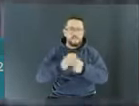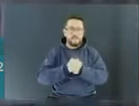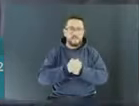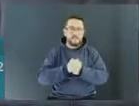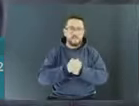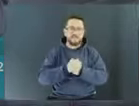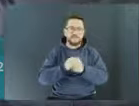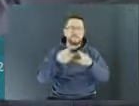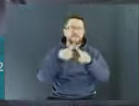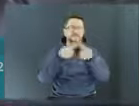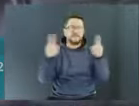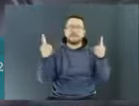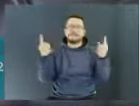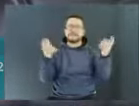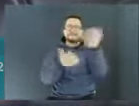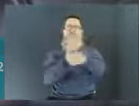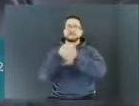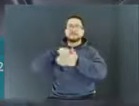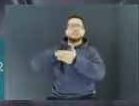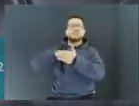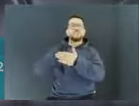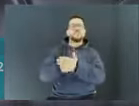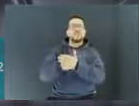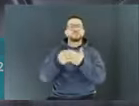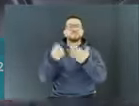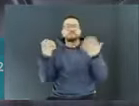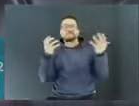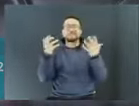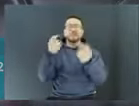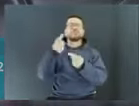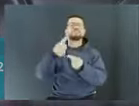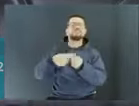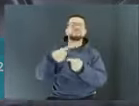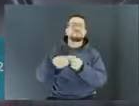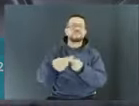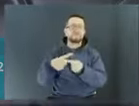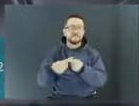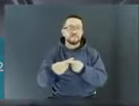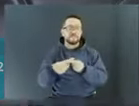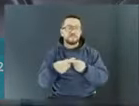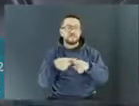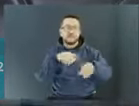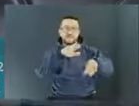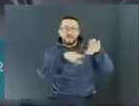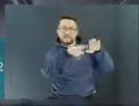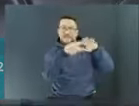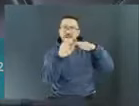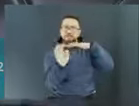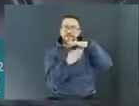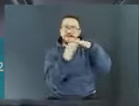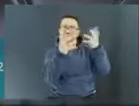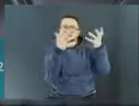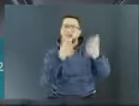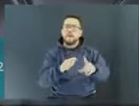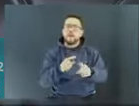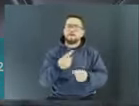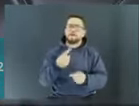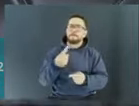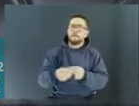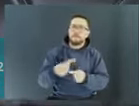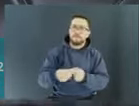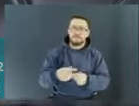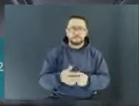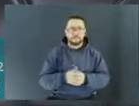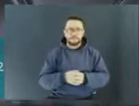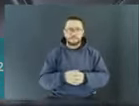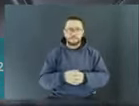mercado? A gente acaba que os grandes players e as grandes empresas acabam não investindo. O que nós precisamos? Nós queremos incluir o que não